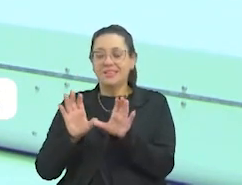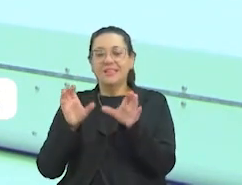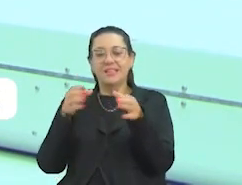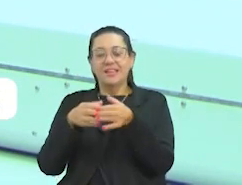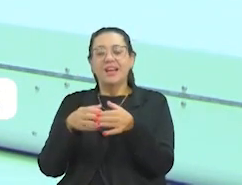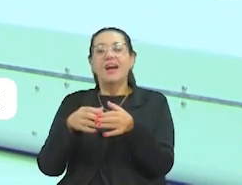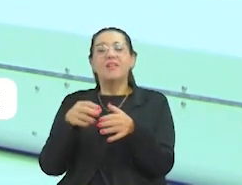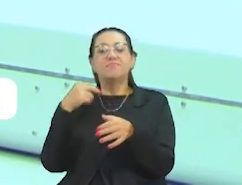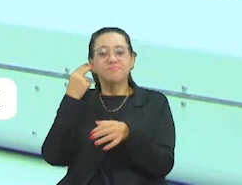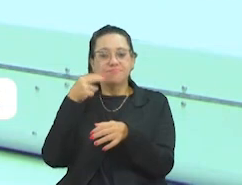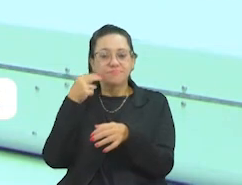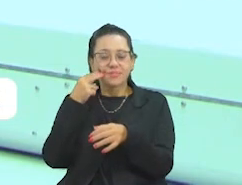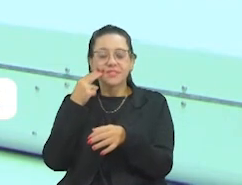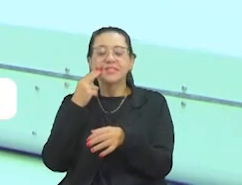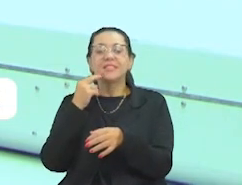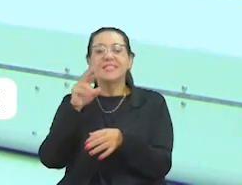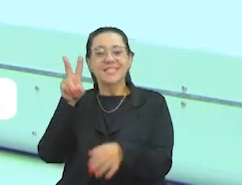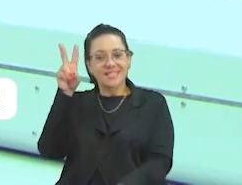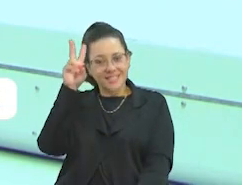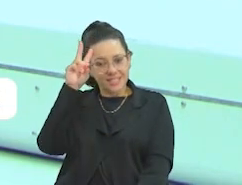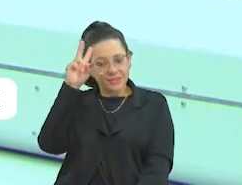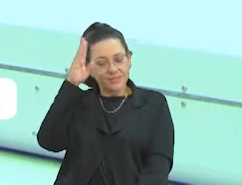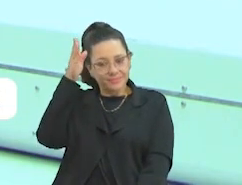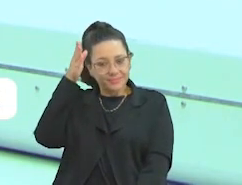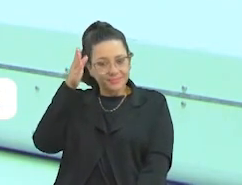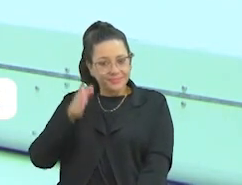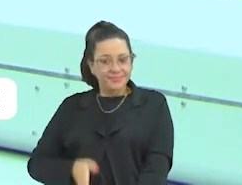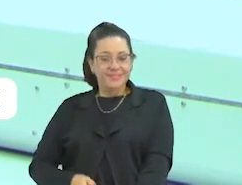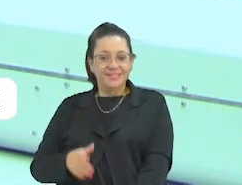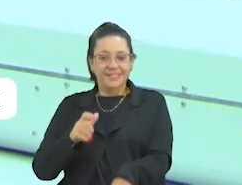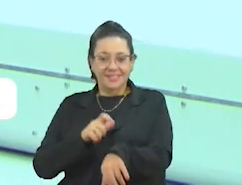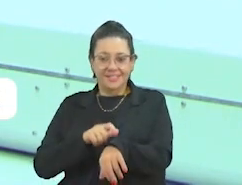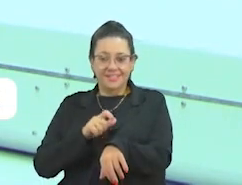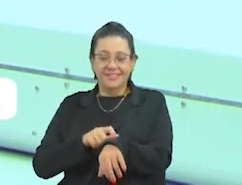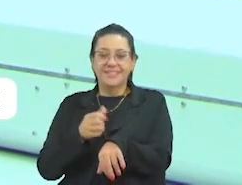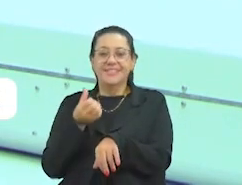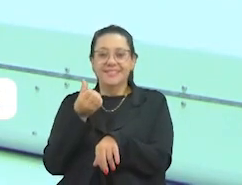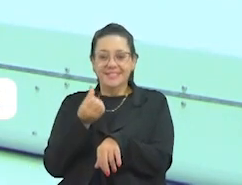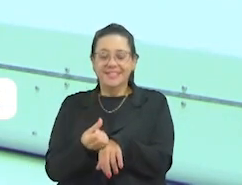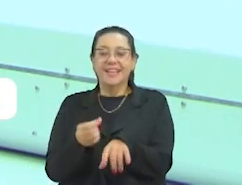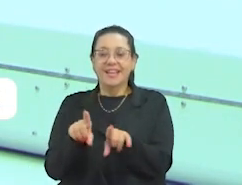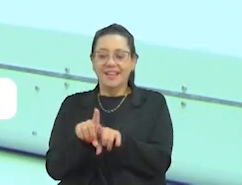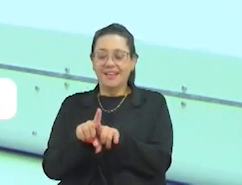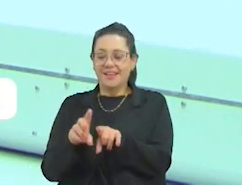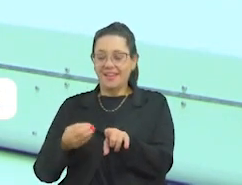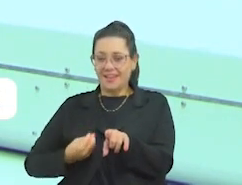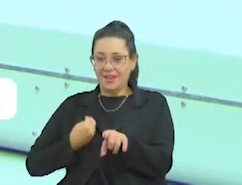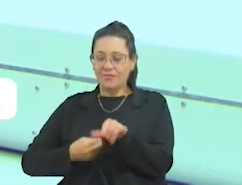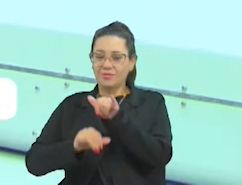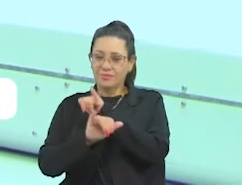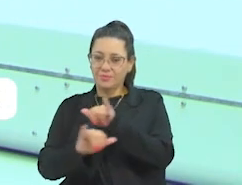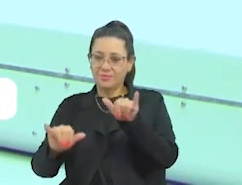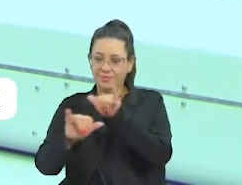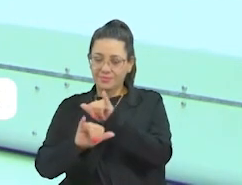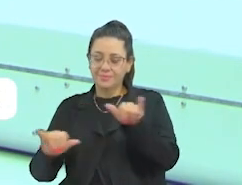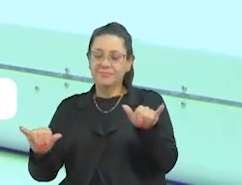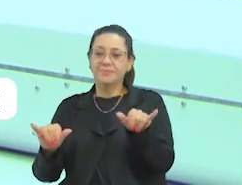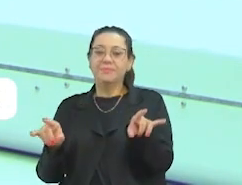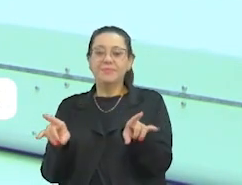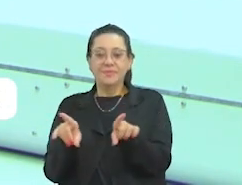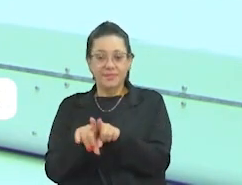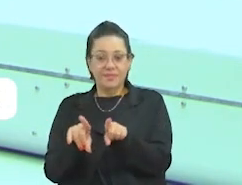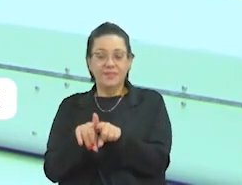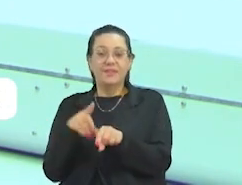transmitida também ao vivo, toda segunda-feira, a partir das 6 horas da tarde. Transmissão pela página do Facebook da Câmara Municipal,